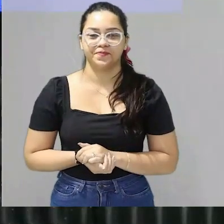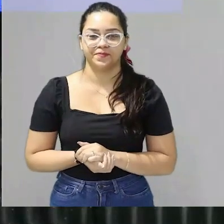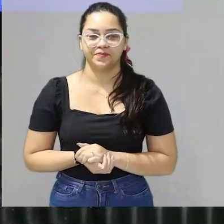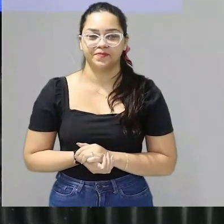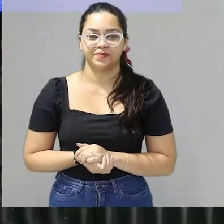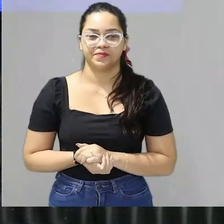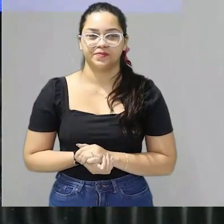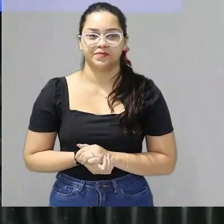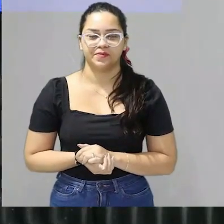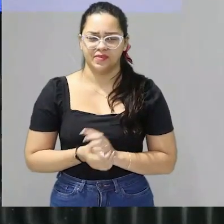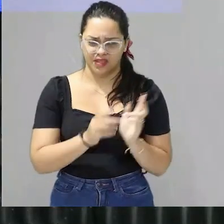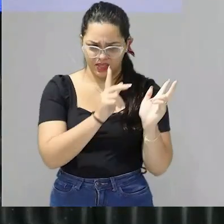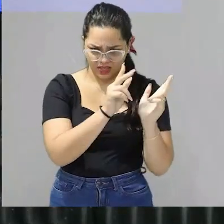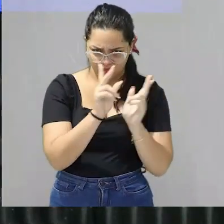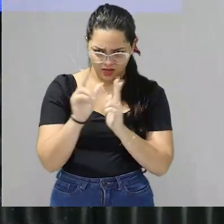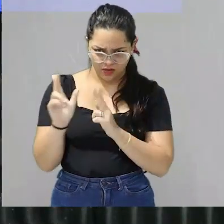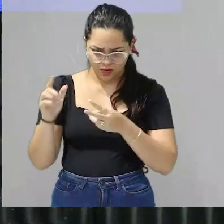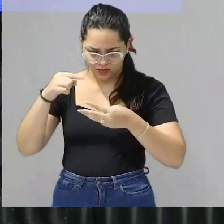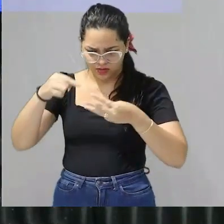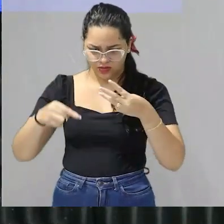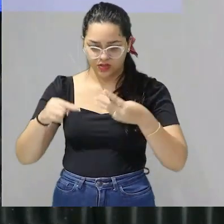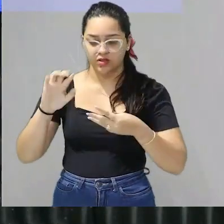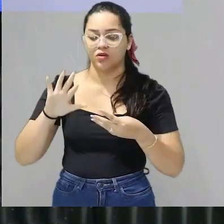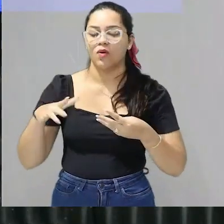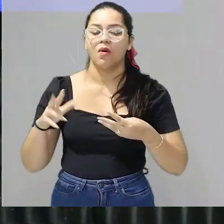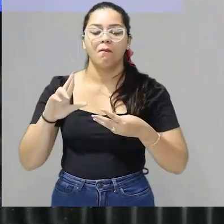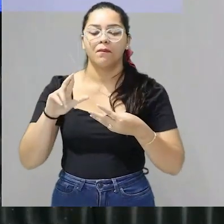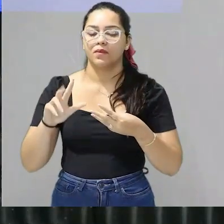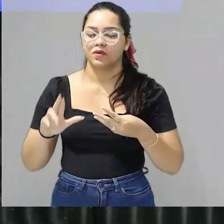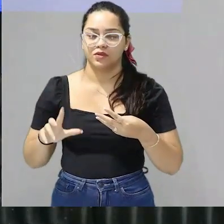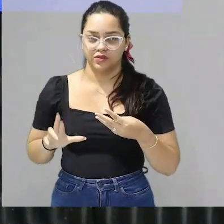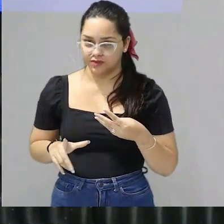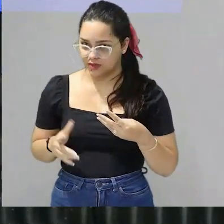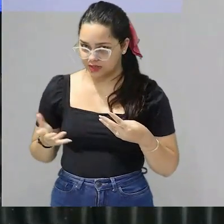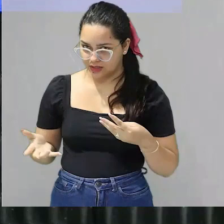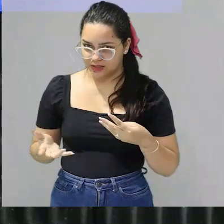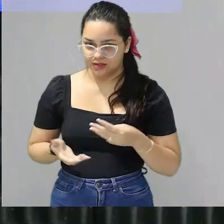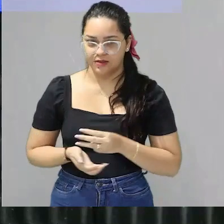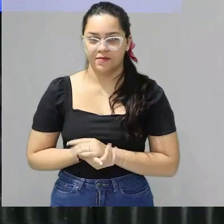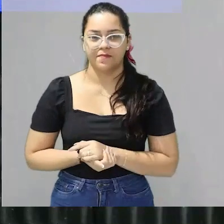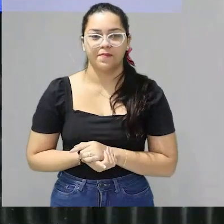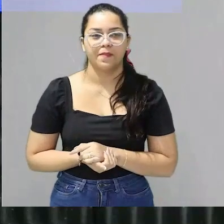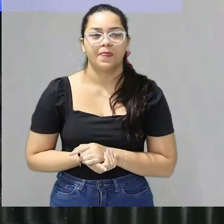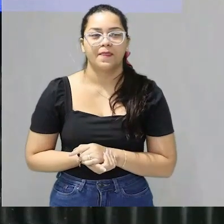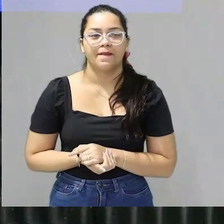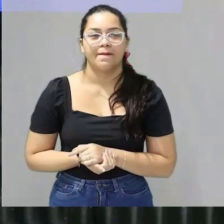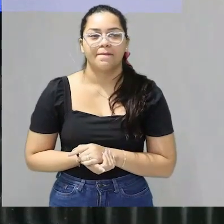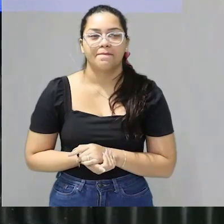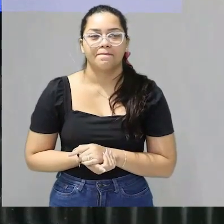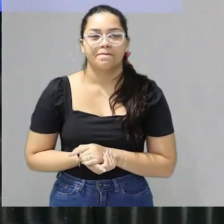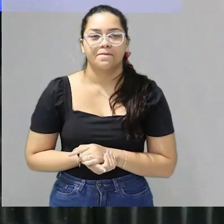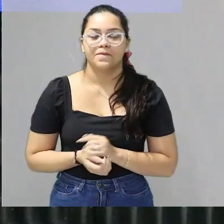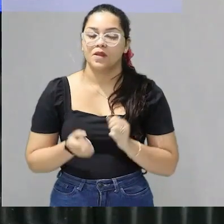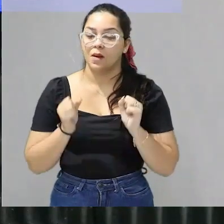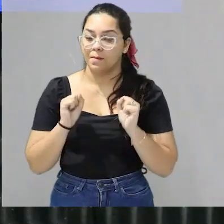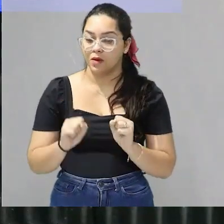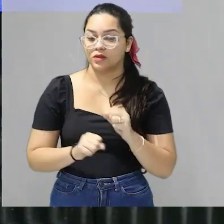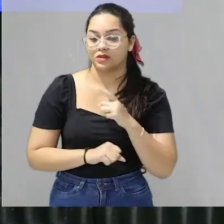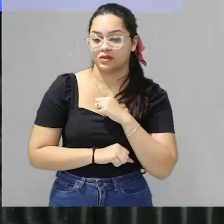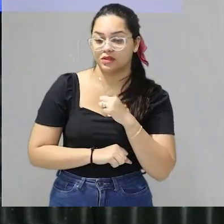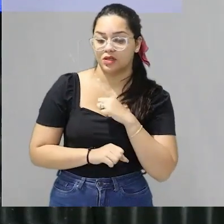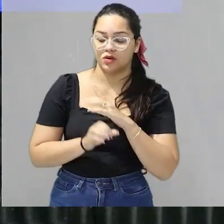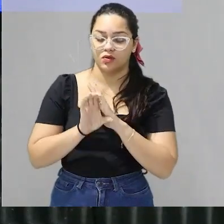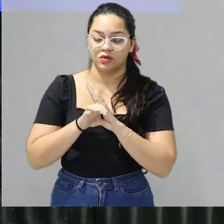tese será que é tudo igual? quais são as diferenças entre título tema e tese? podem ser conceitos